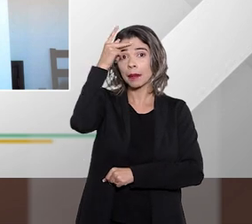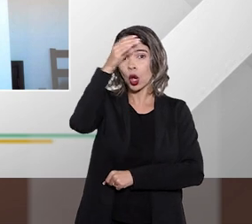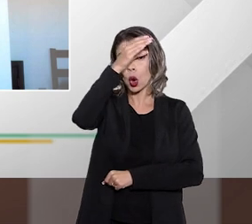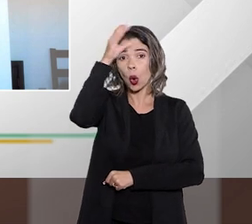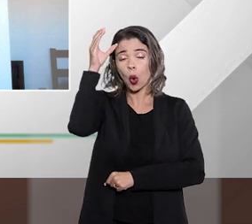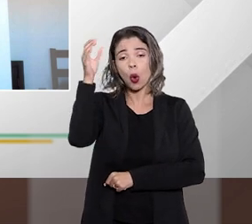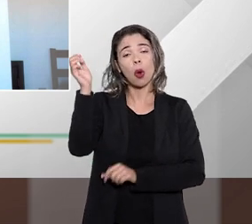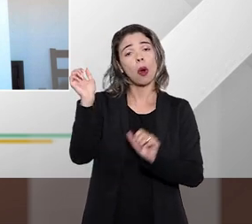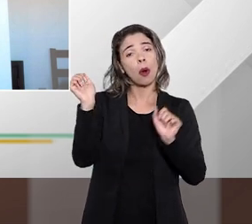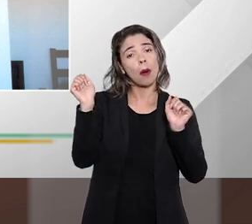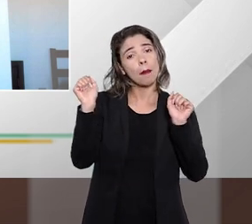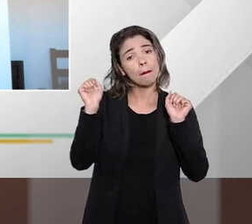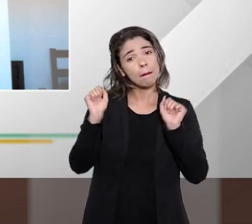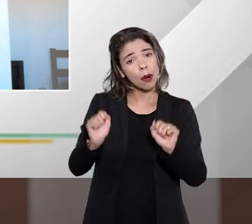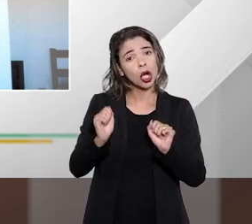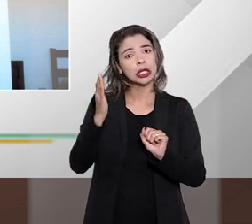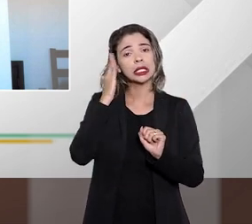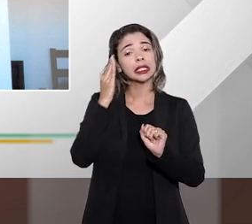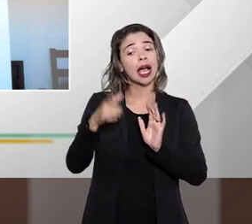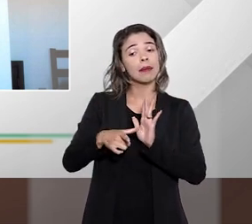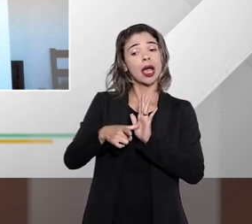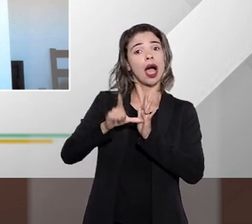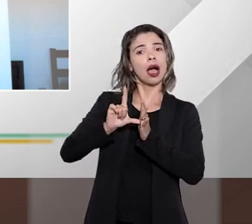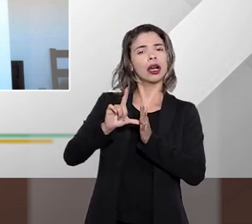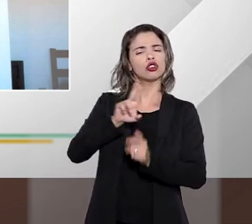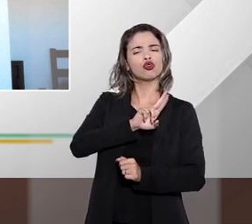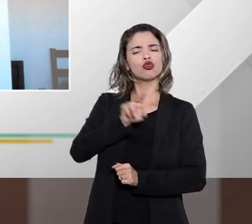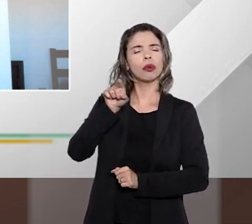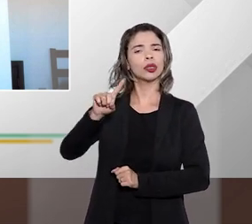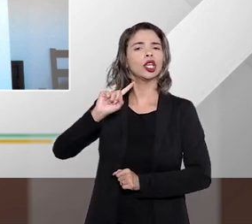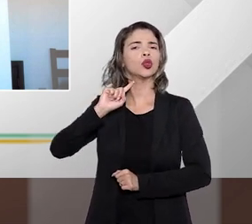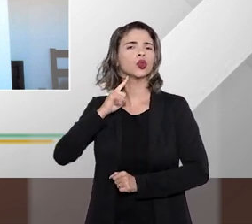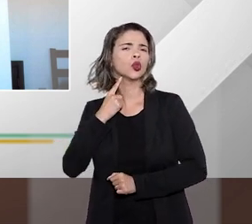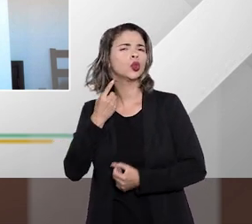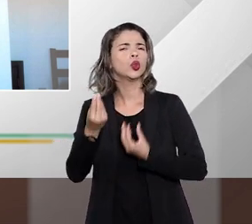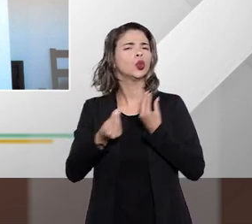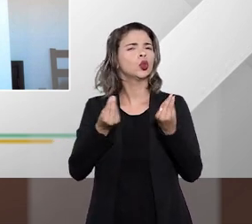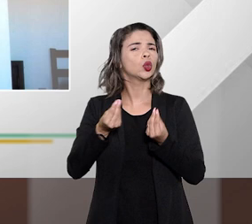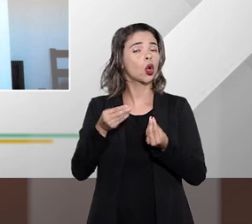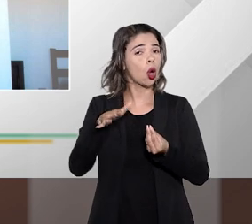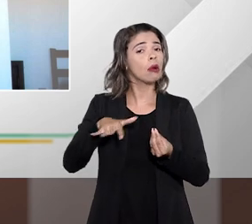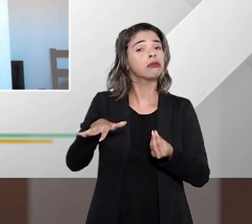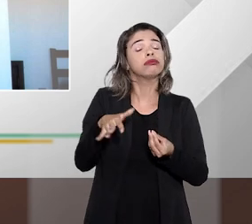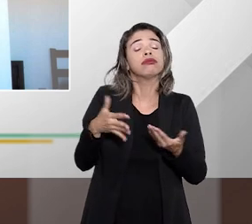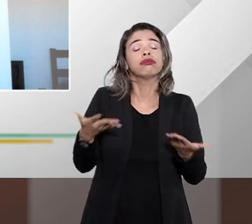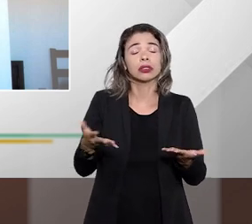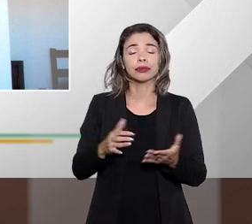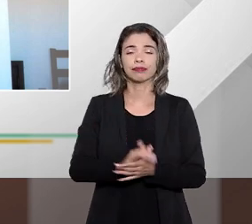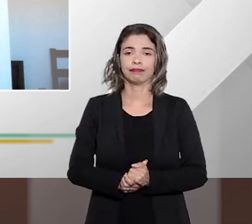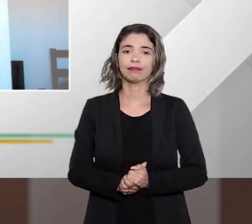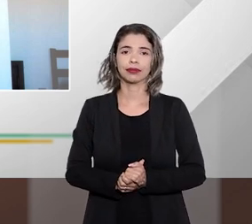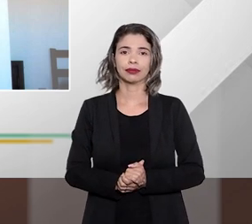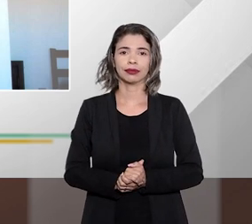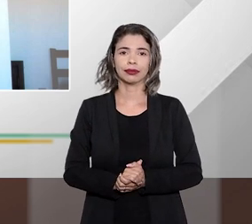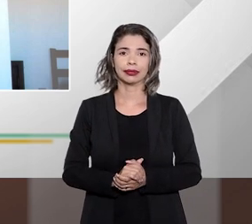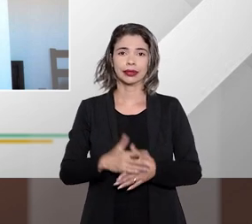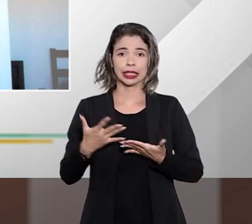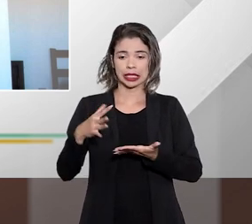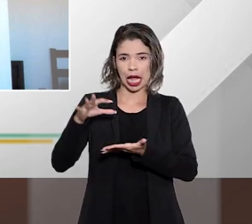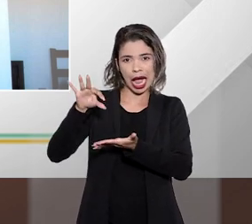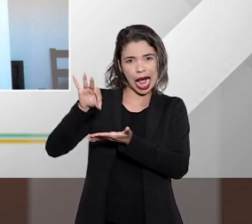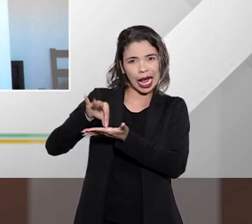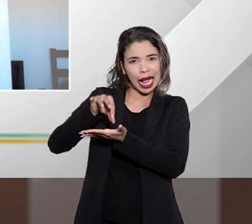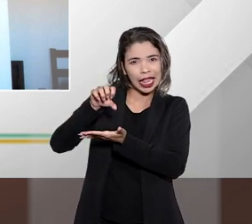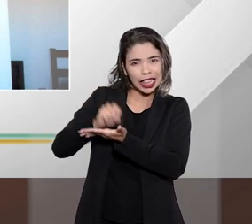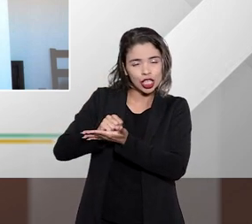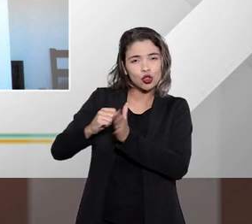direito a saber previamente que o nome dele está indo para esses cadastros negativos ah perfeito então o cadastro